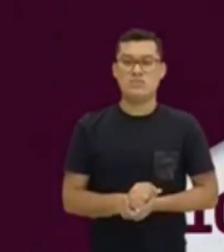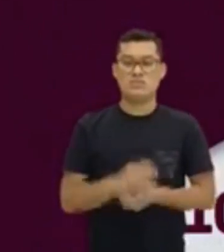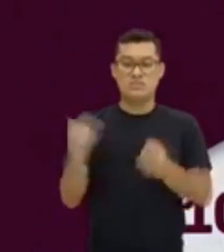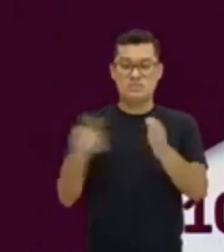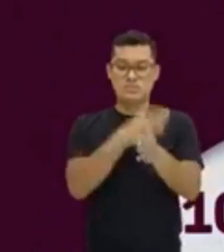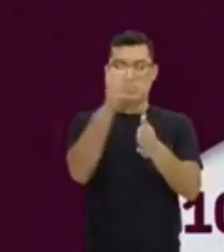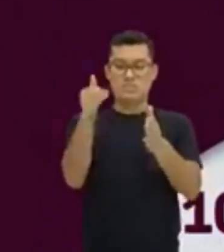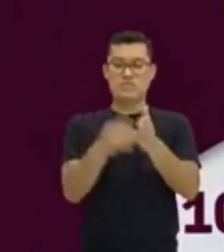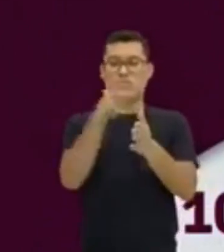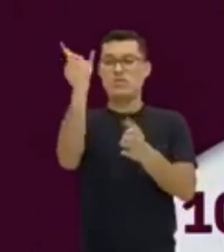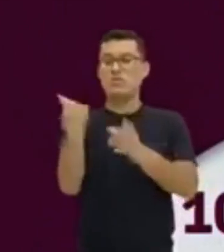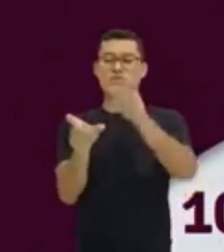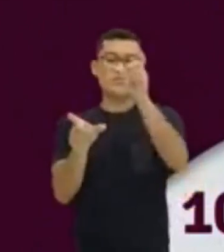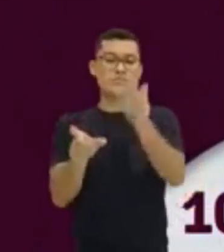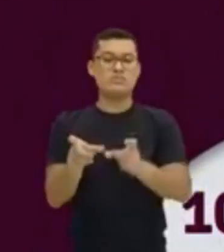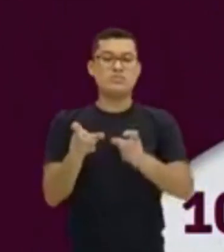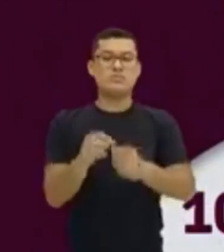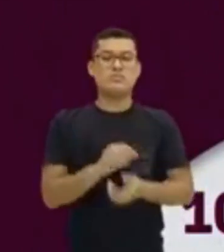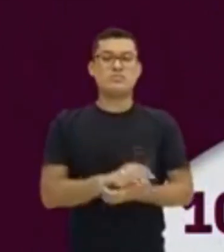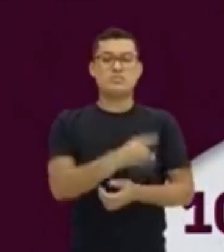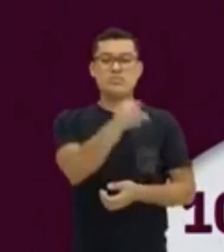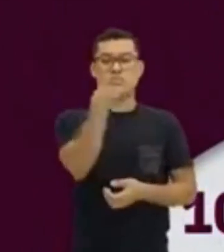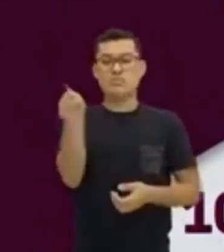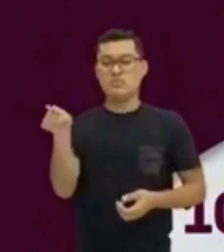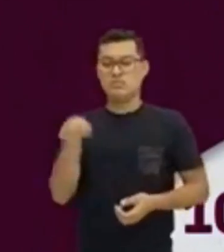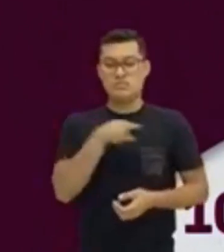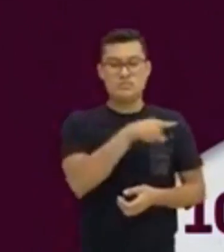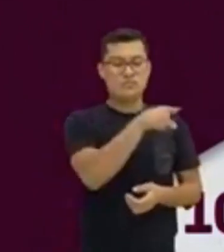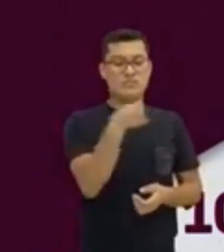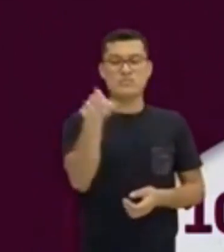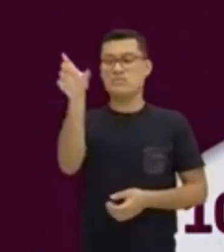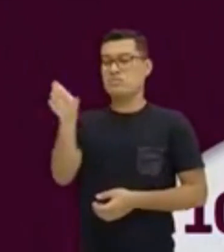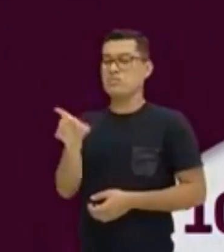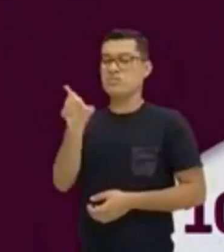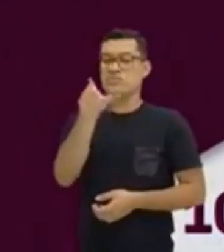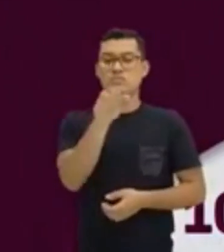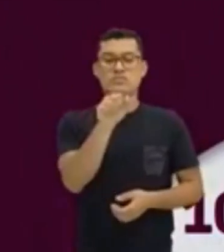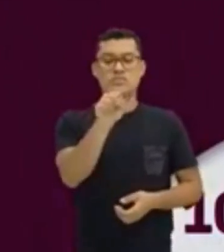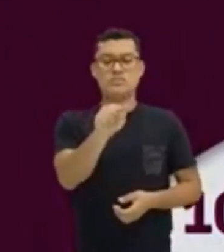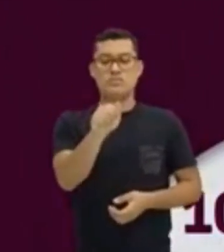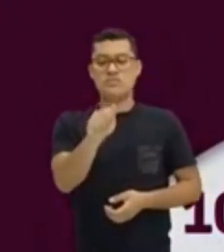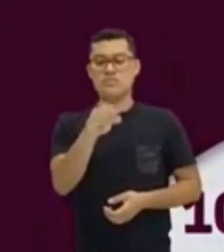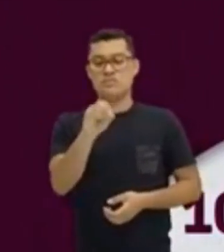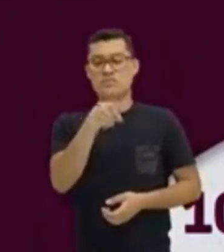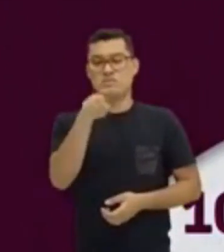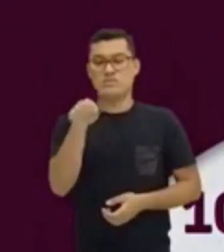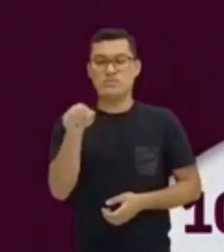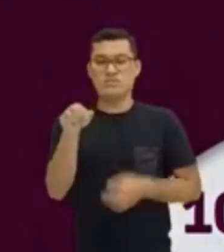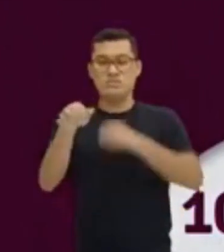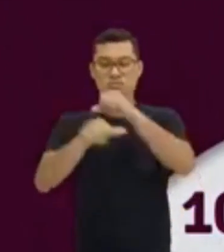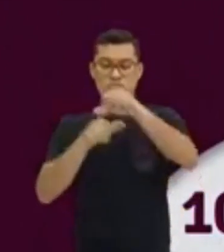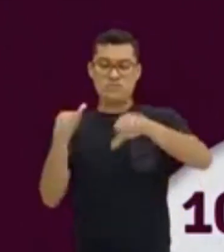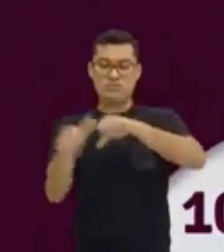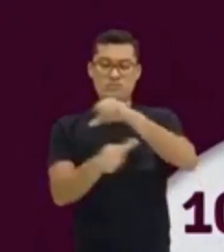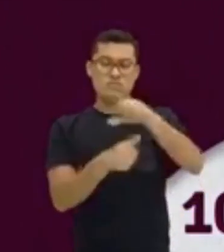vocês são. Olha só como mudou o ar aqui. Então, a relação